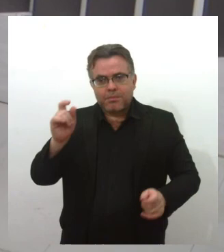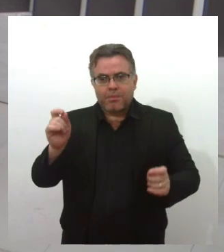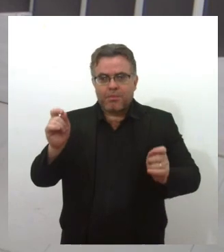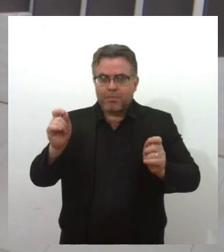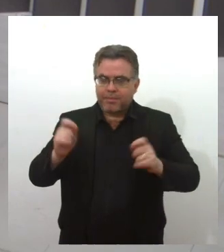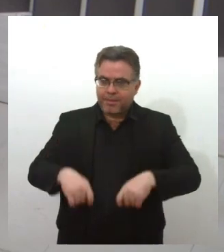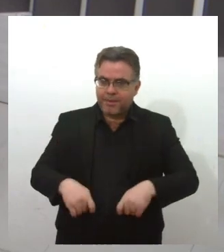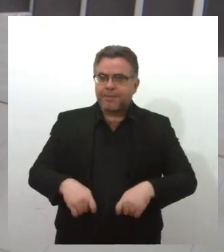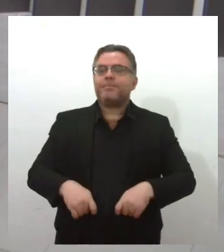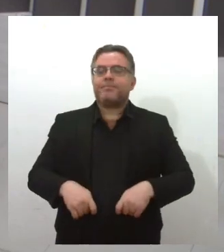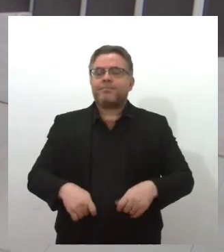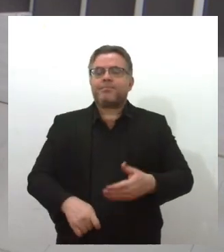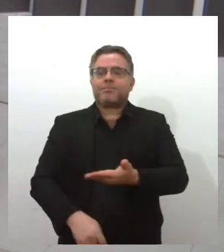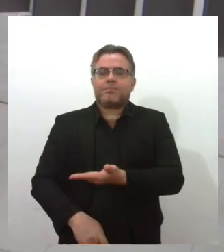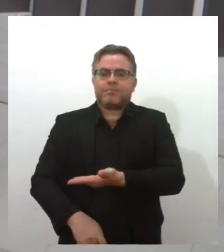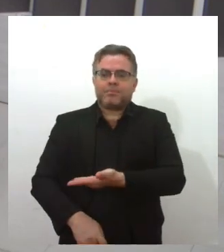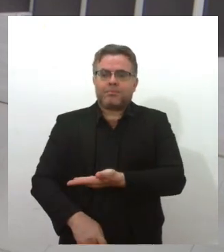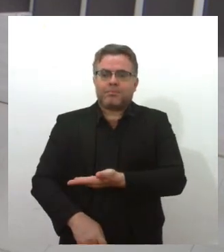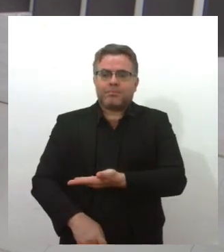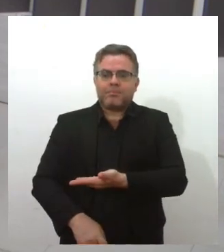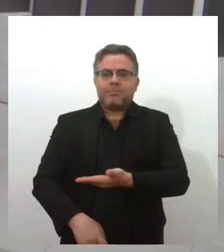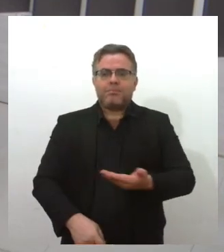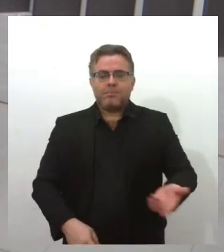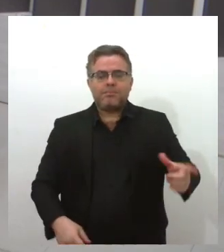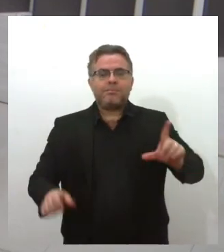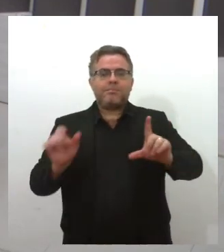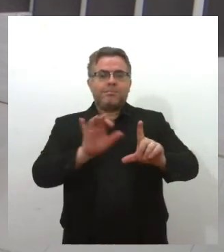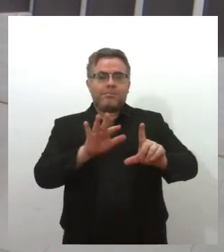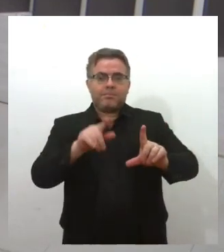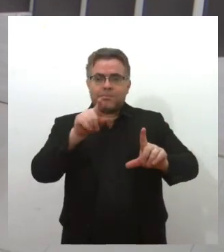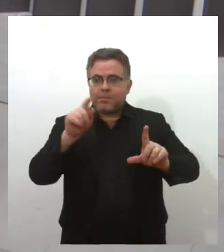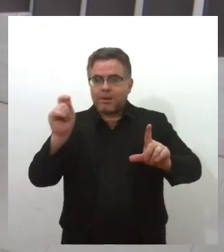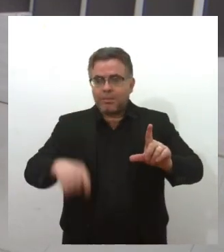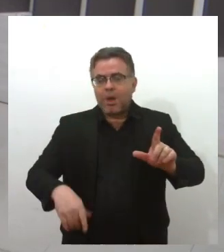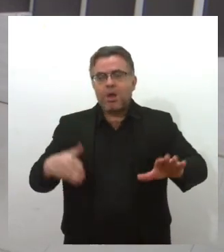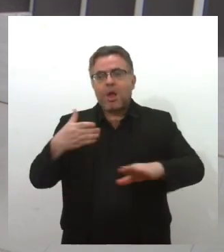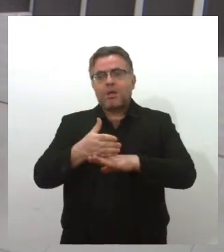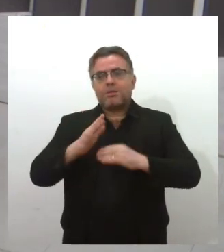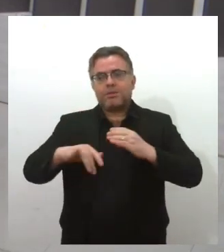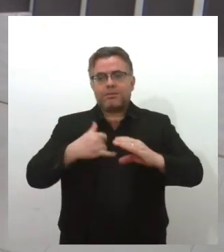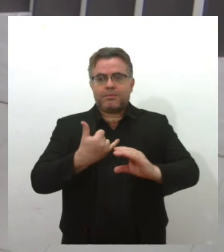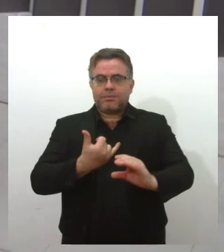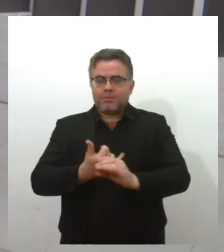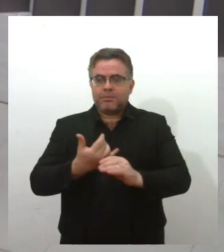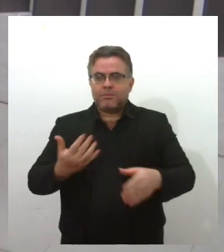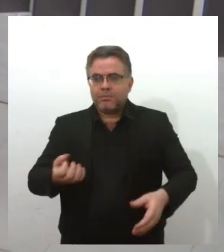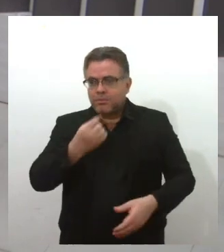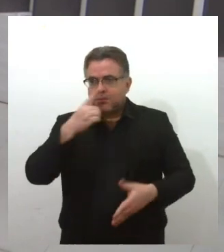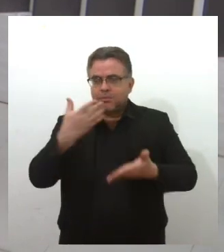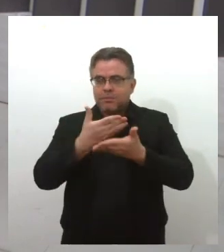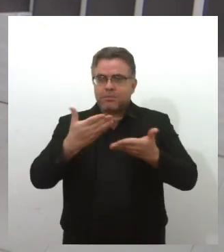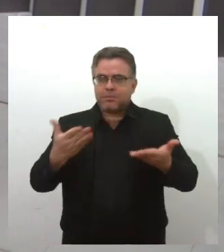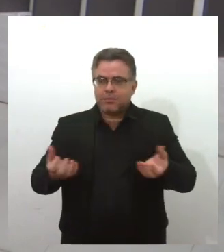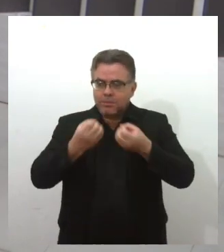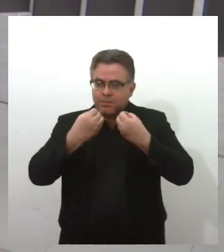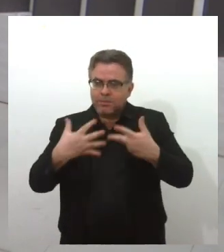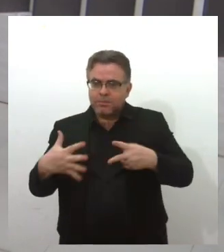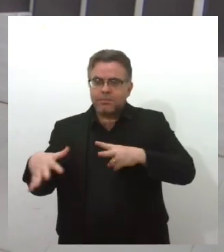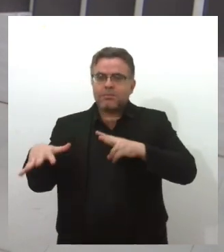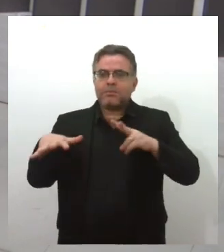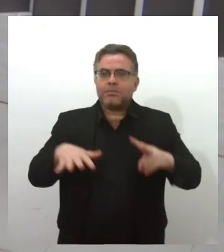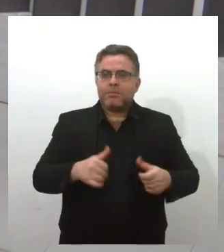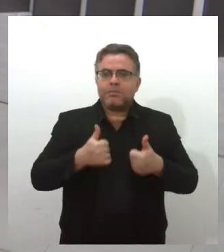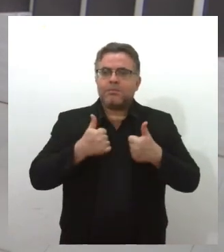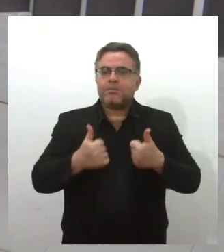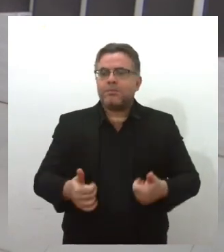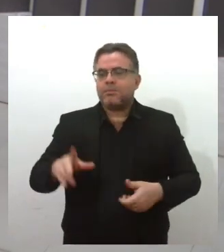no Twitter, arroba TVA Lese e no QR Code aqui na tela, você também acessa o nosso canal no YouTube. Um bom dia para você, um bom final de semana e eu te